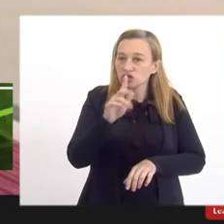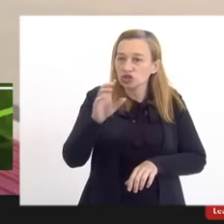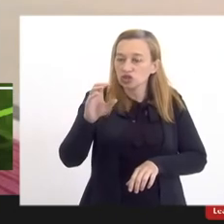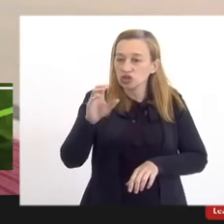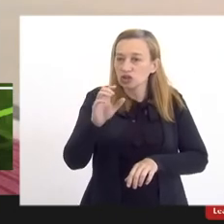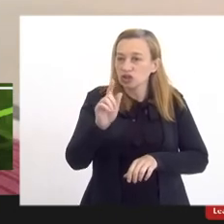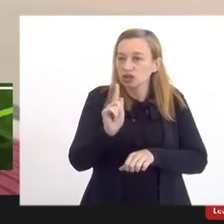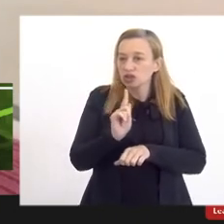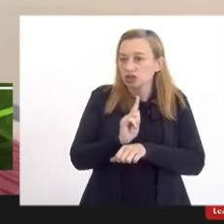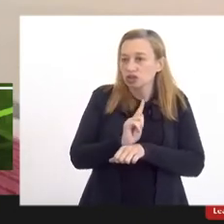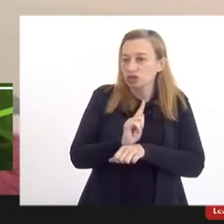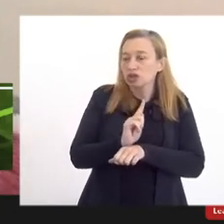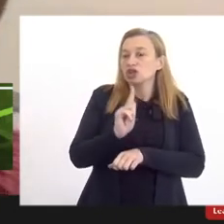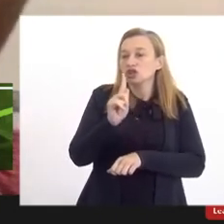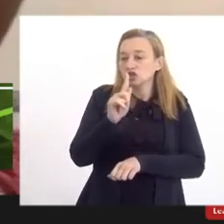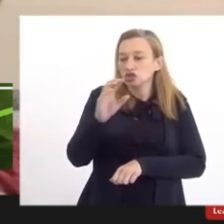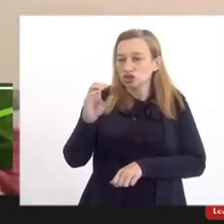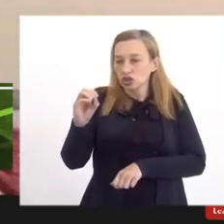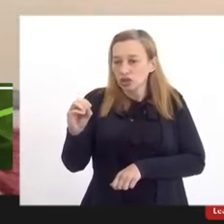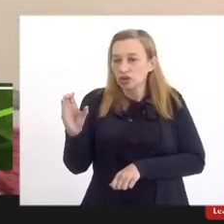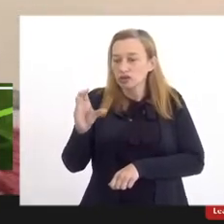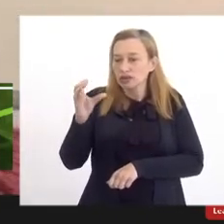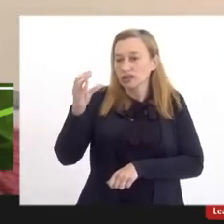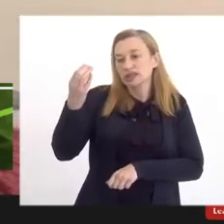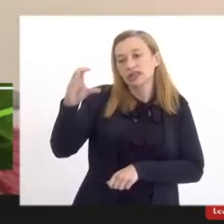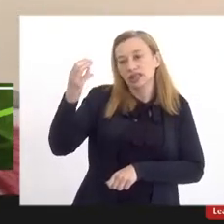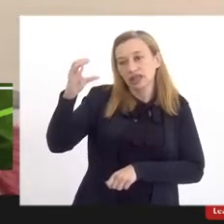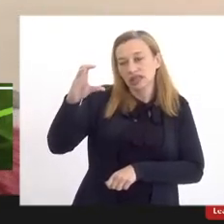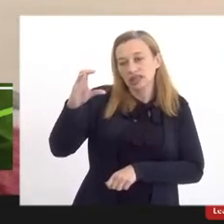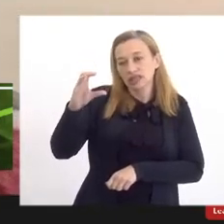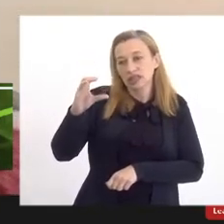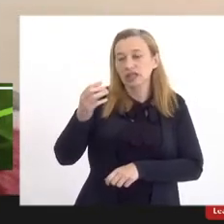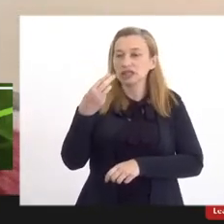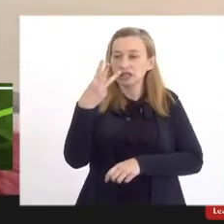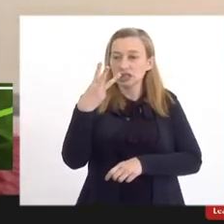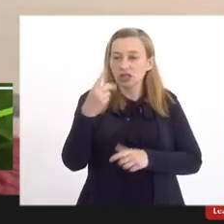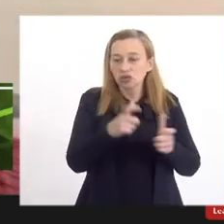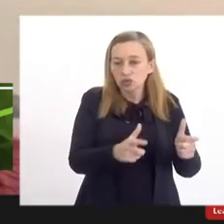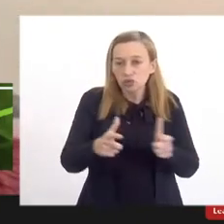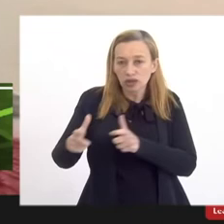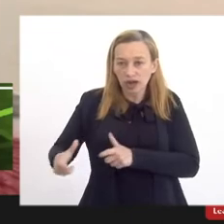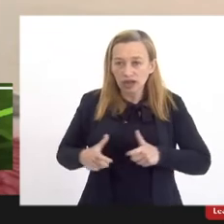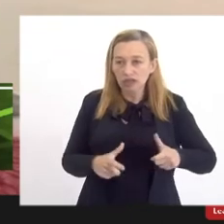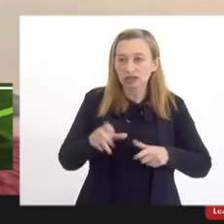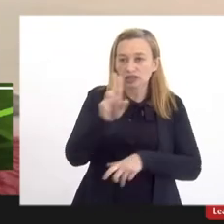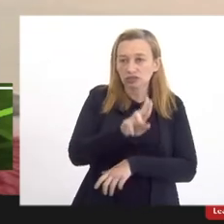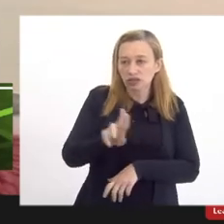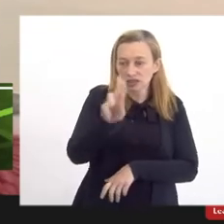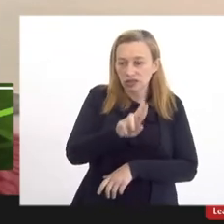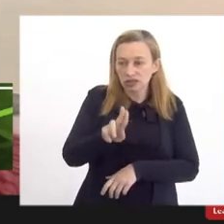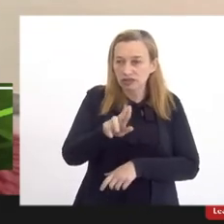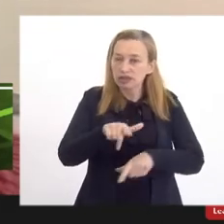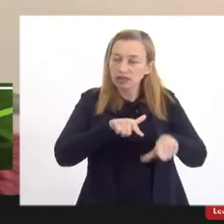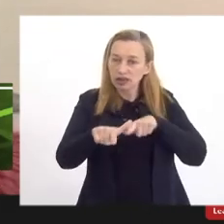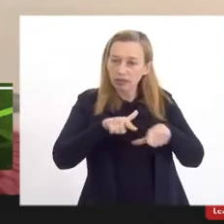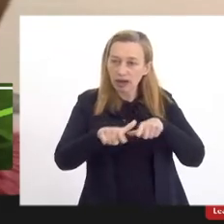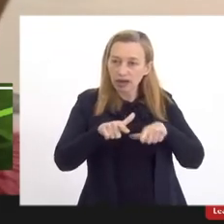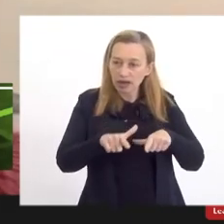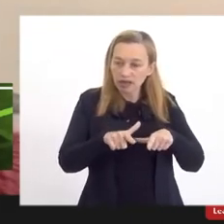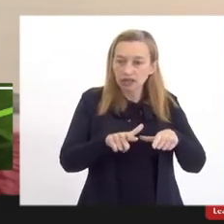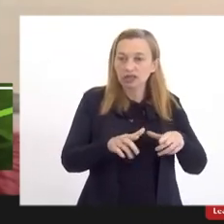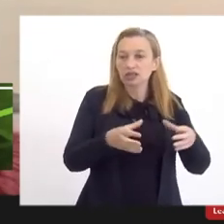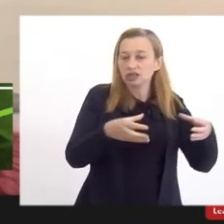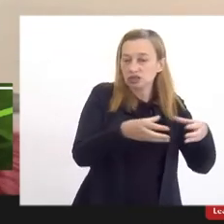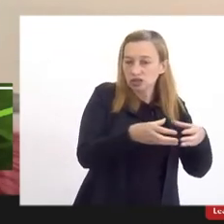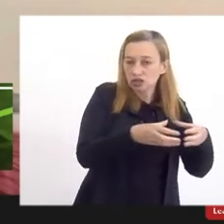exemplo que existem em três campos da universidade e que fazem trabalho de campo em Ilha Grande onde há